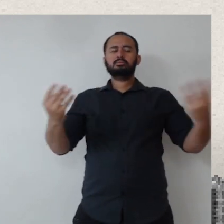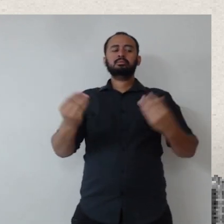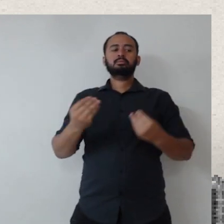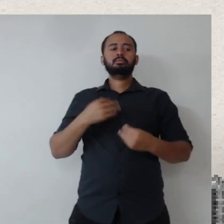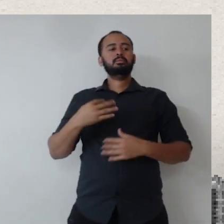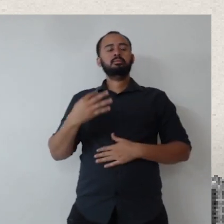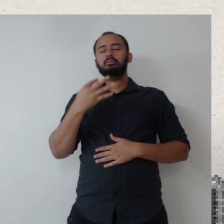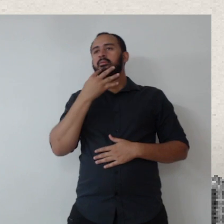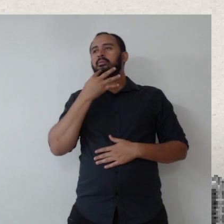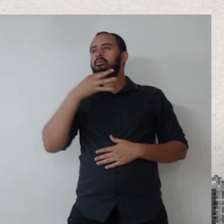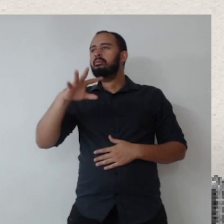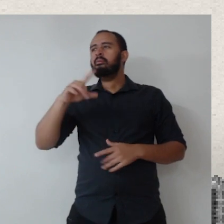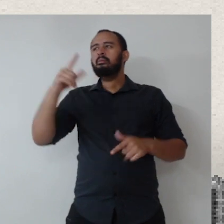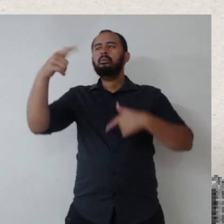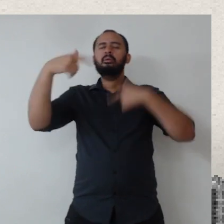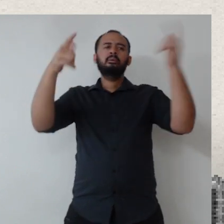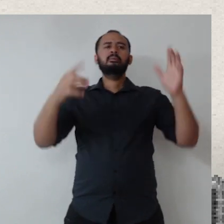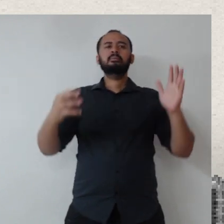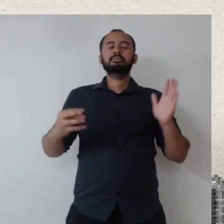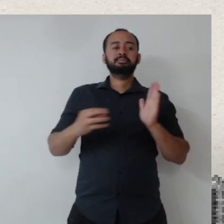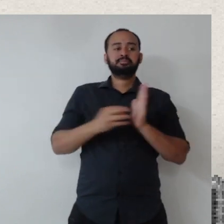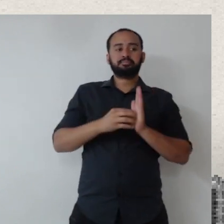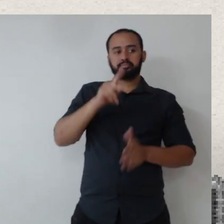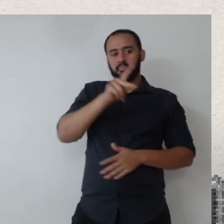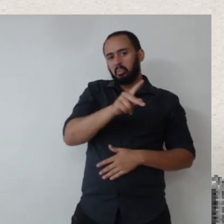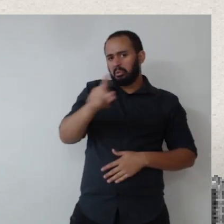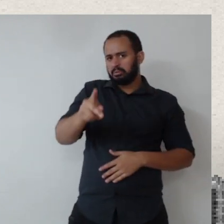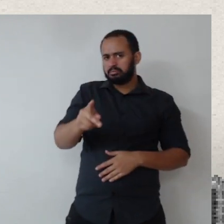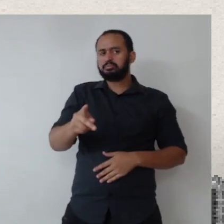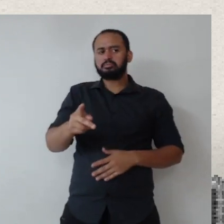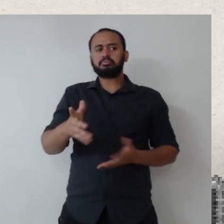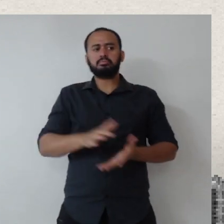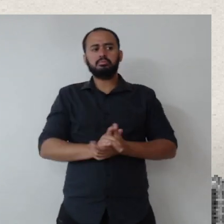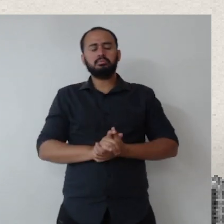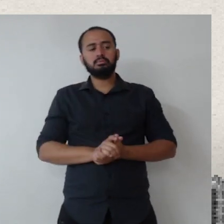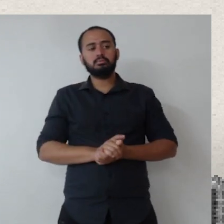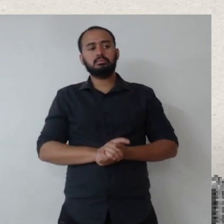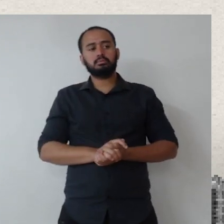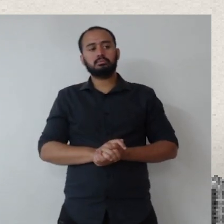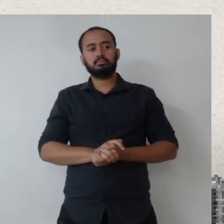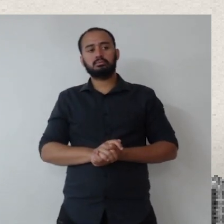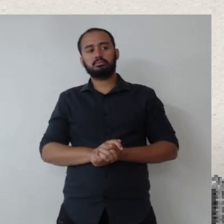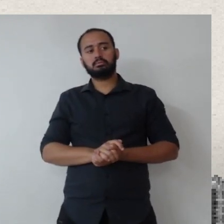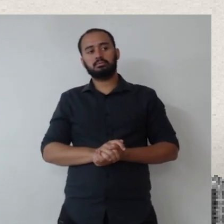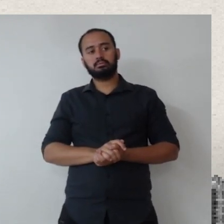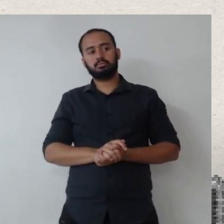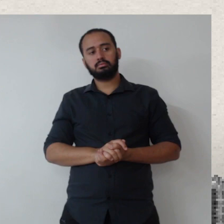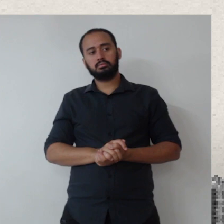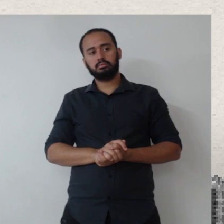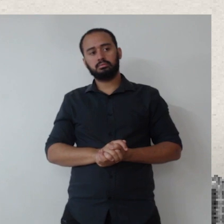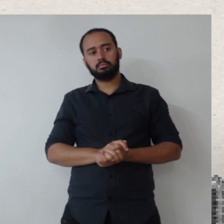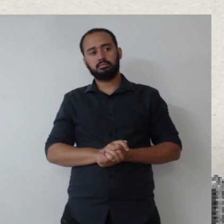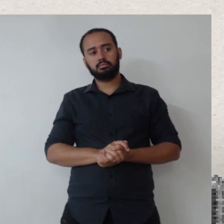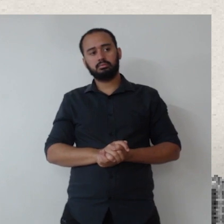da INS. Eu juro que eu não conheço mais algum órgão público que tenha feito com essa temática, com esse rótulo. É isso.